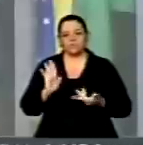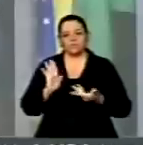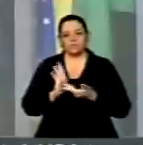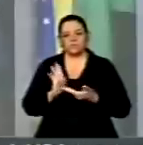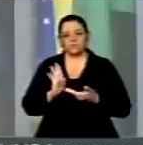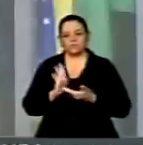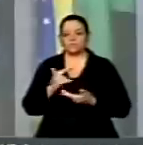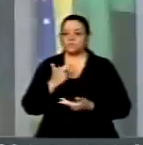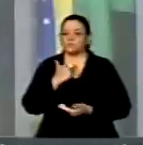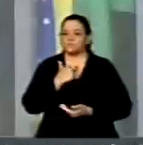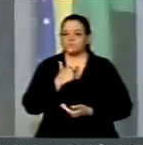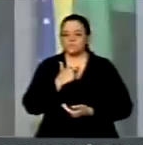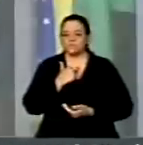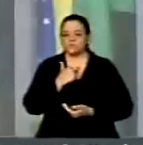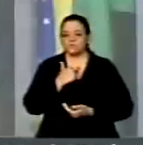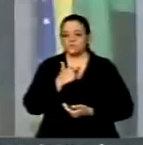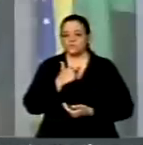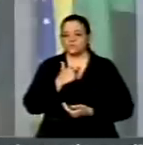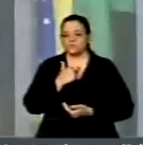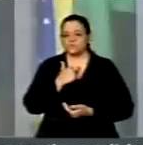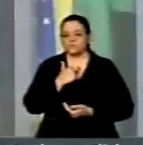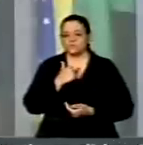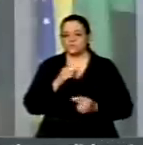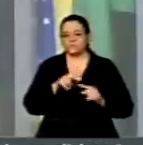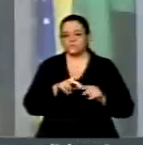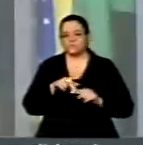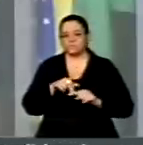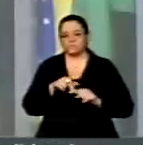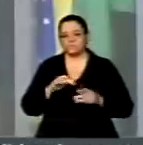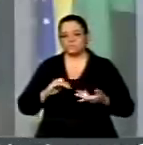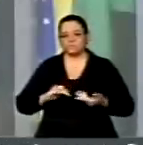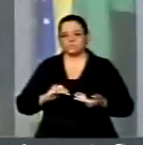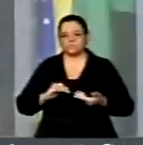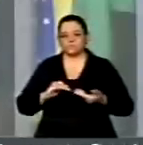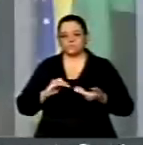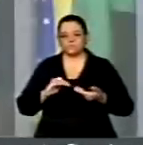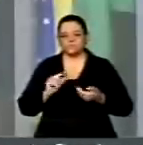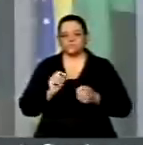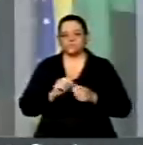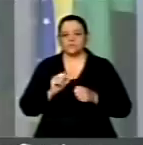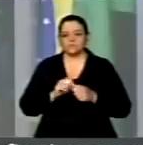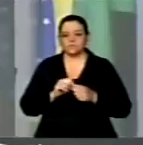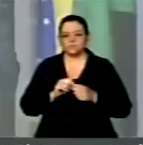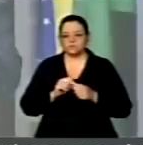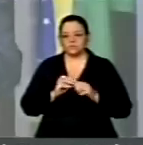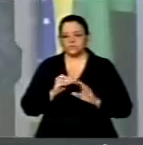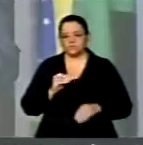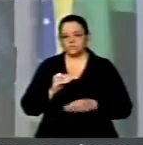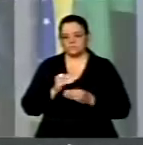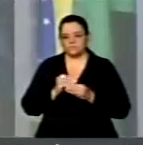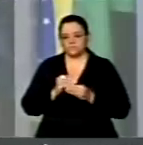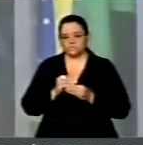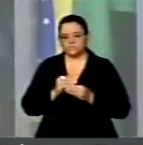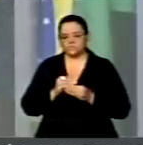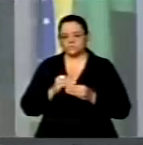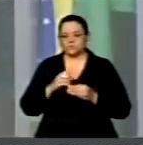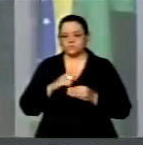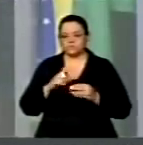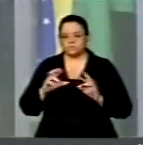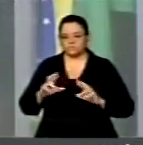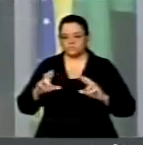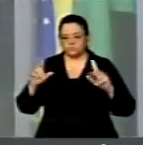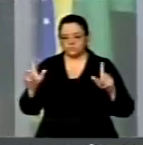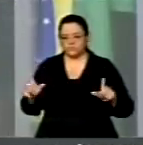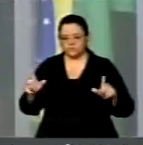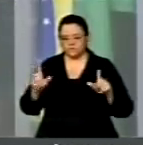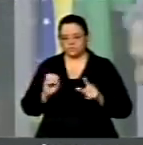e, por decorrência, o Congresso Nacional realizar emendas que sejam diferentes do